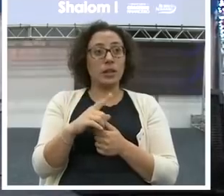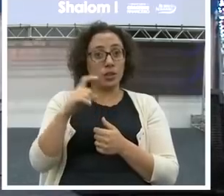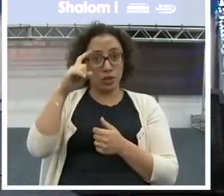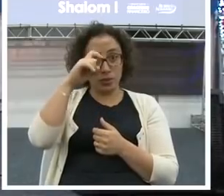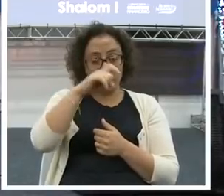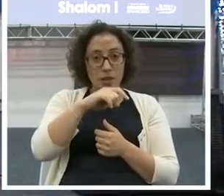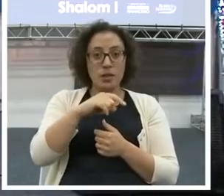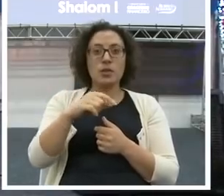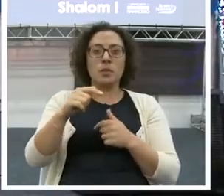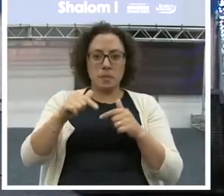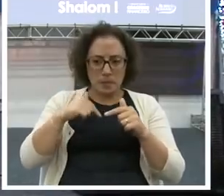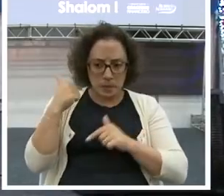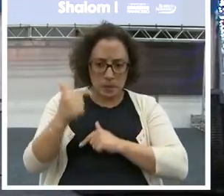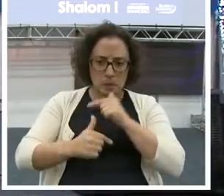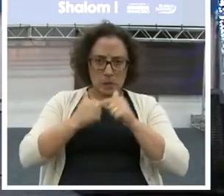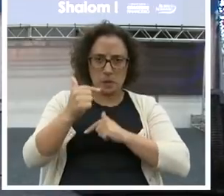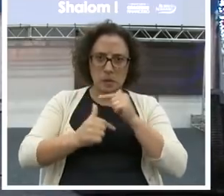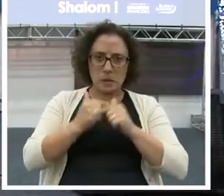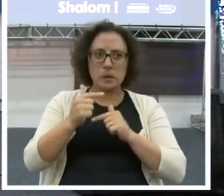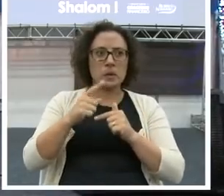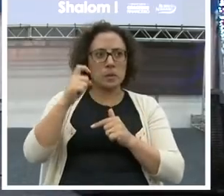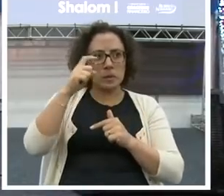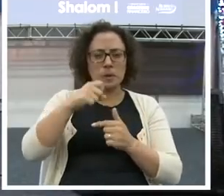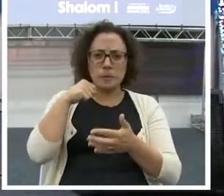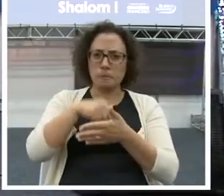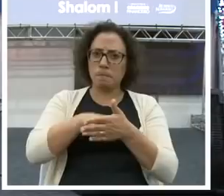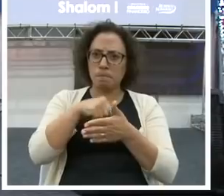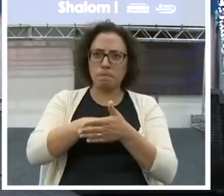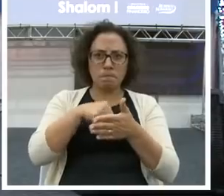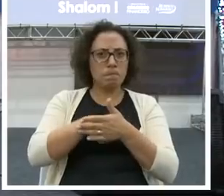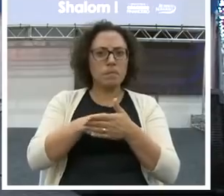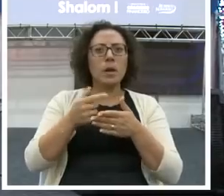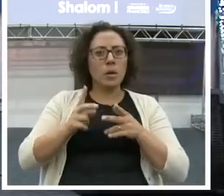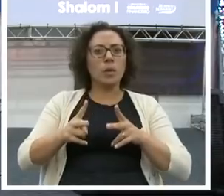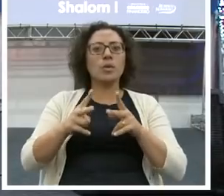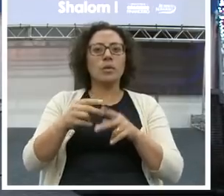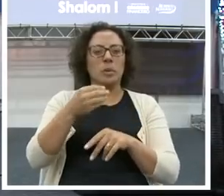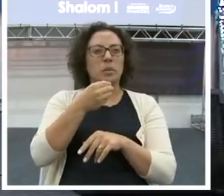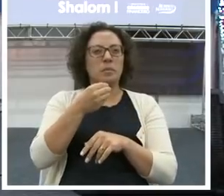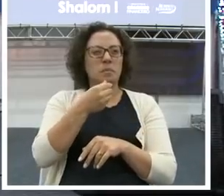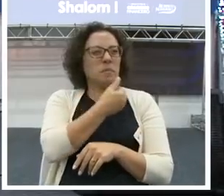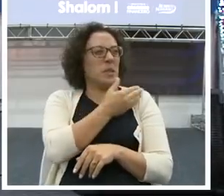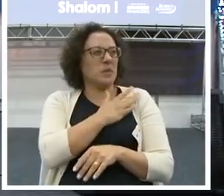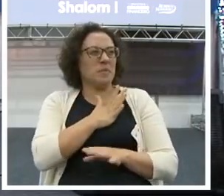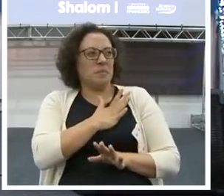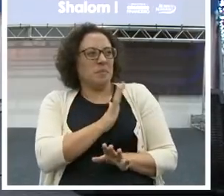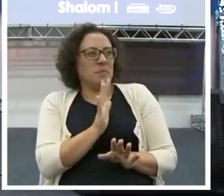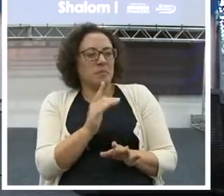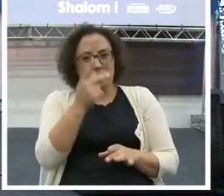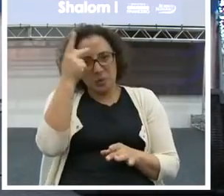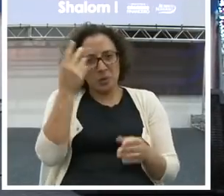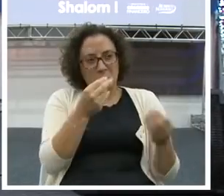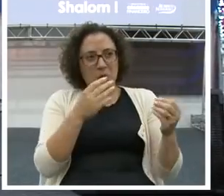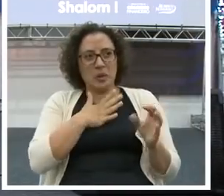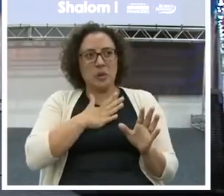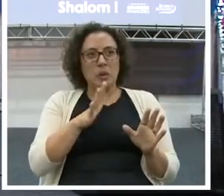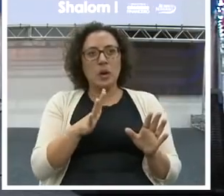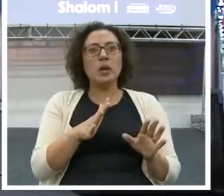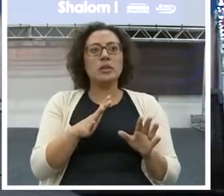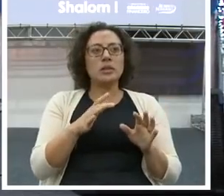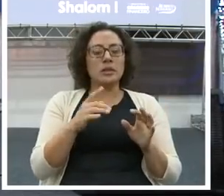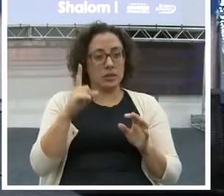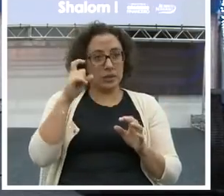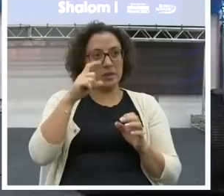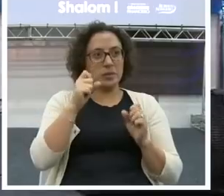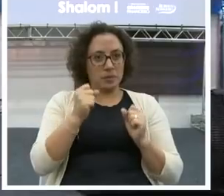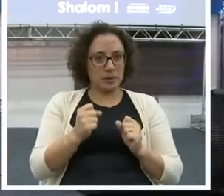de muito trabalho, tá? E muita persistência, trabalha com preconceitos. Então, realmente, é pesado, mas acho